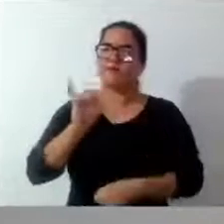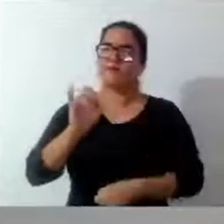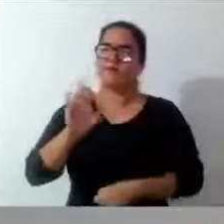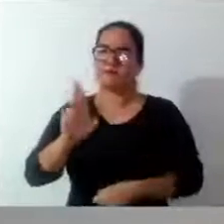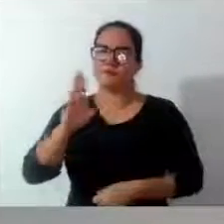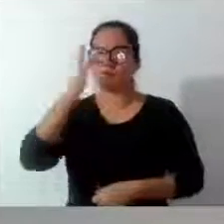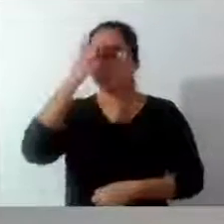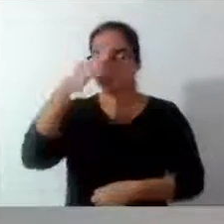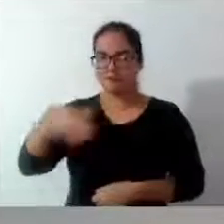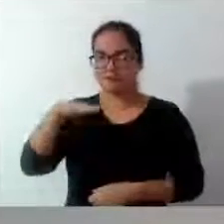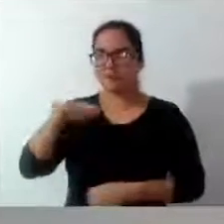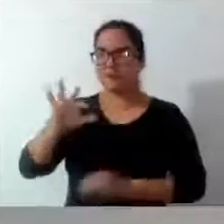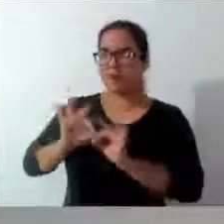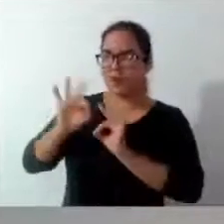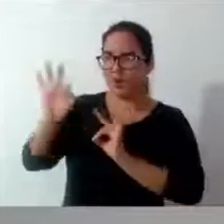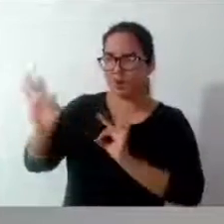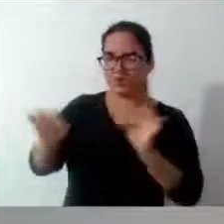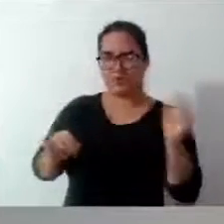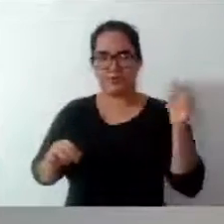não se deslocar para cá?